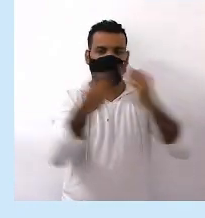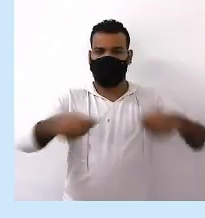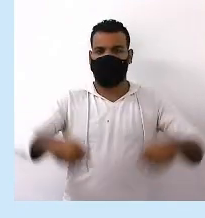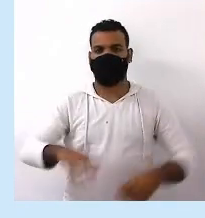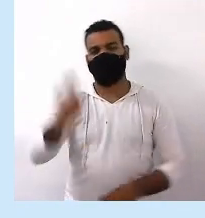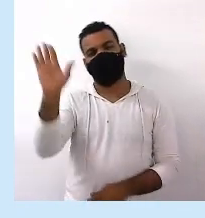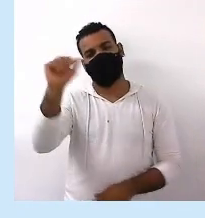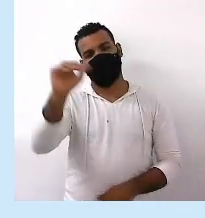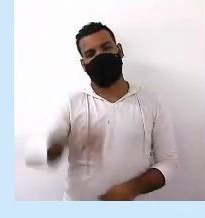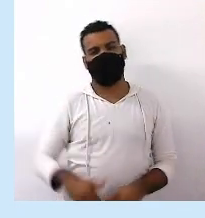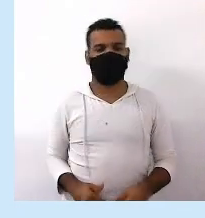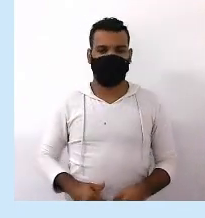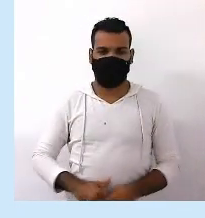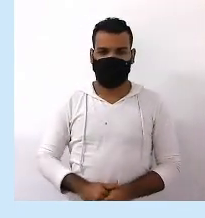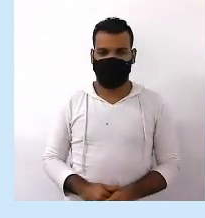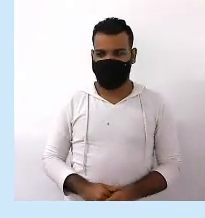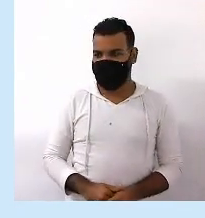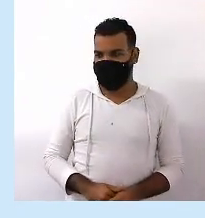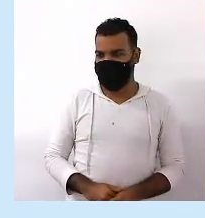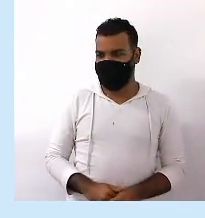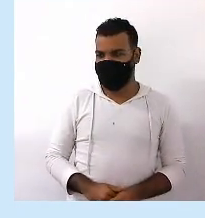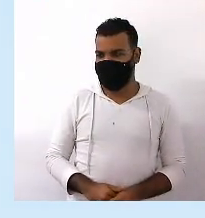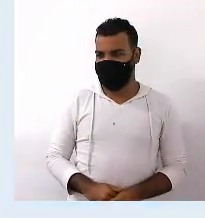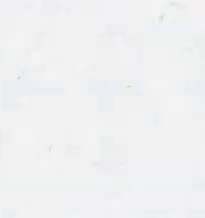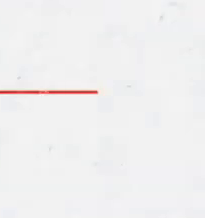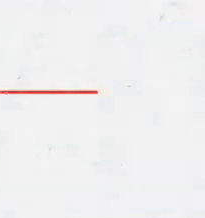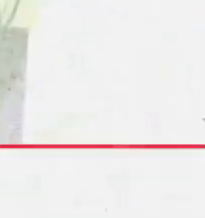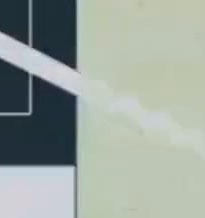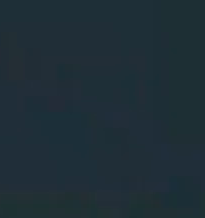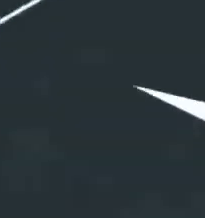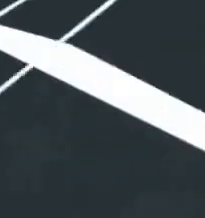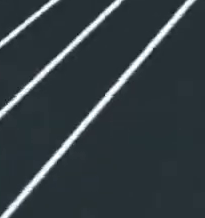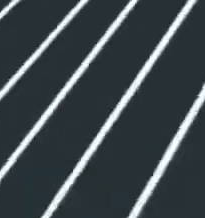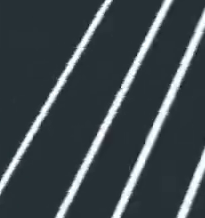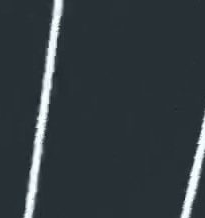Um abraço Para todo mundo E até a próxima E